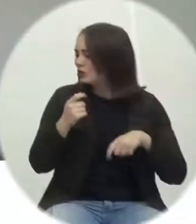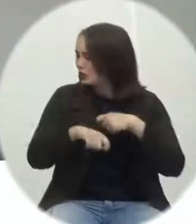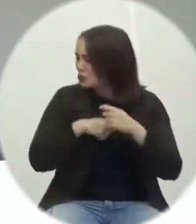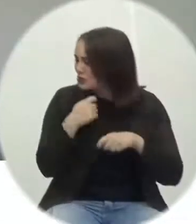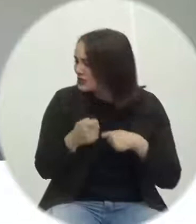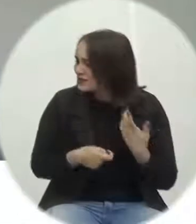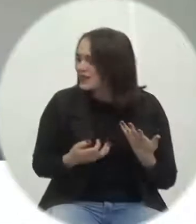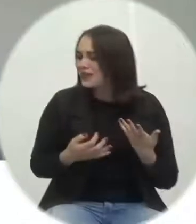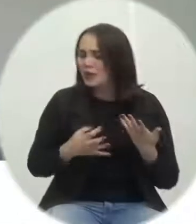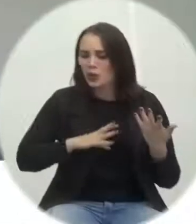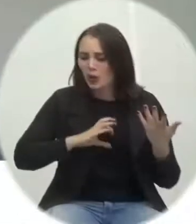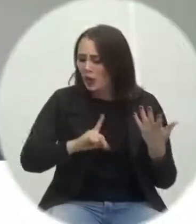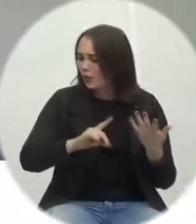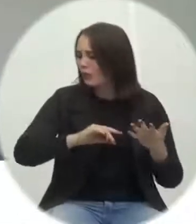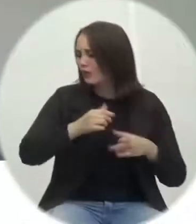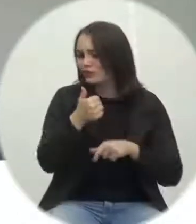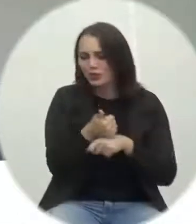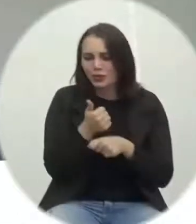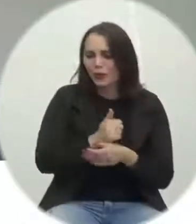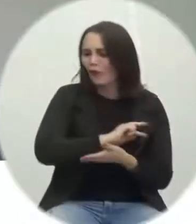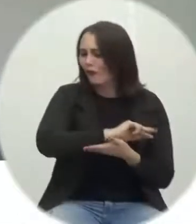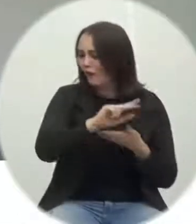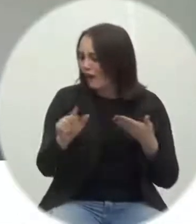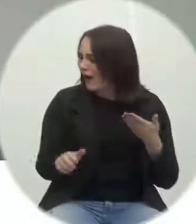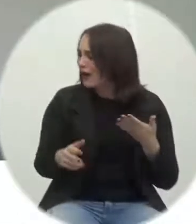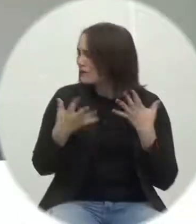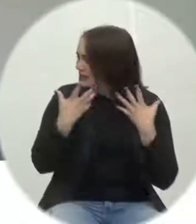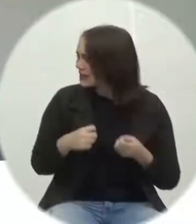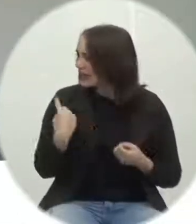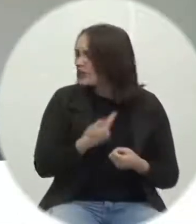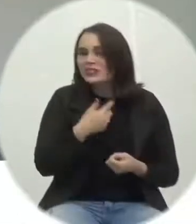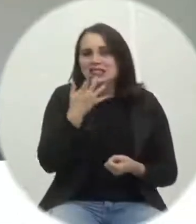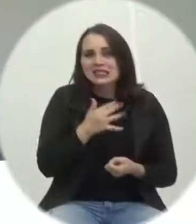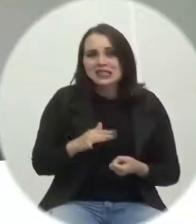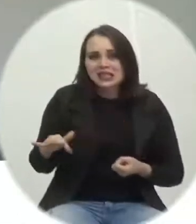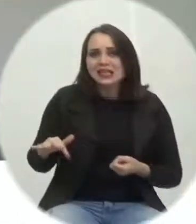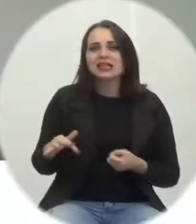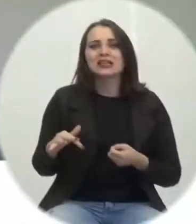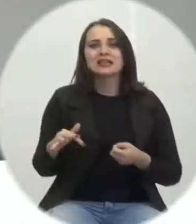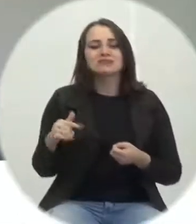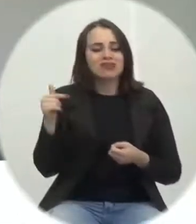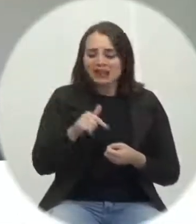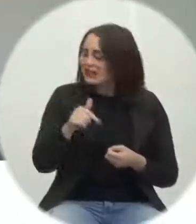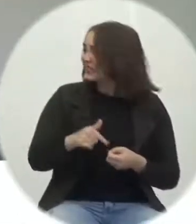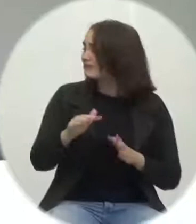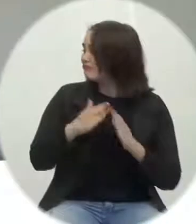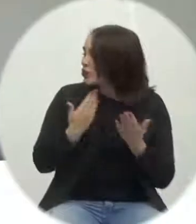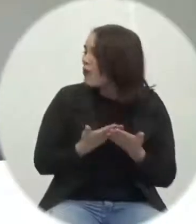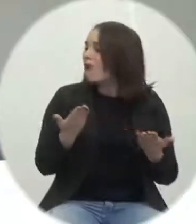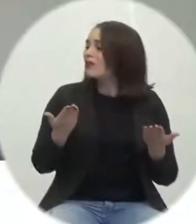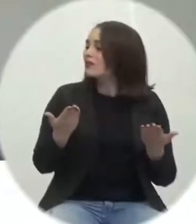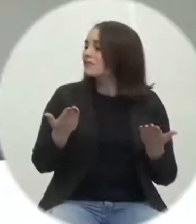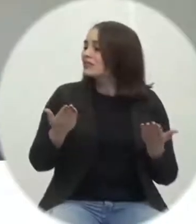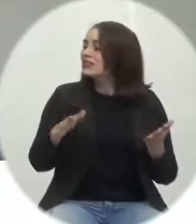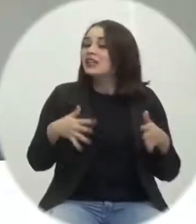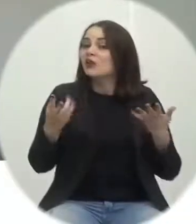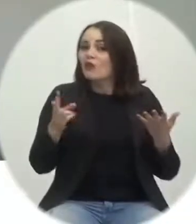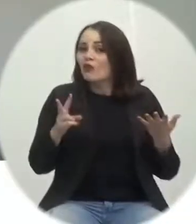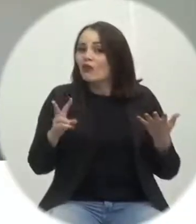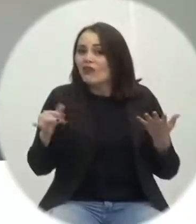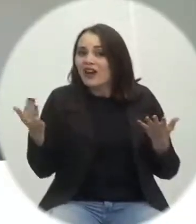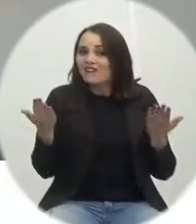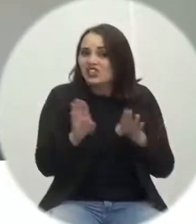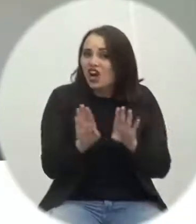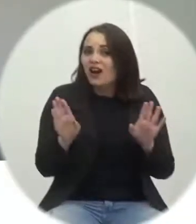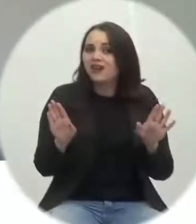coordenadores e coordenadores diretores para acolher as nossas crianças, os nossos filhos nas escolas, os